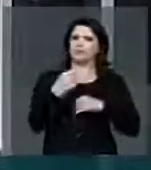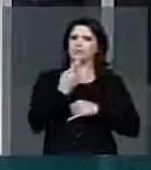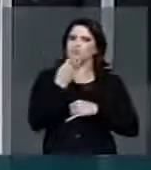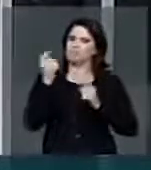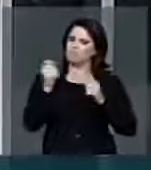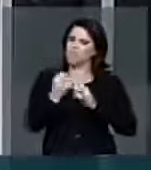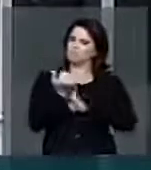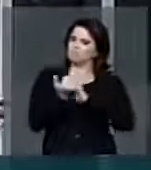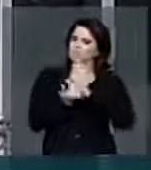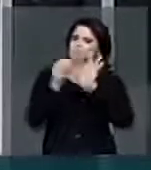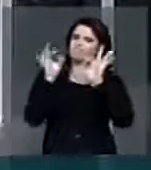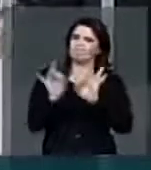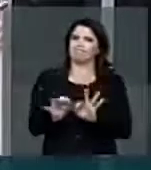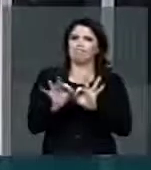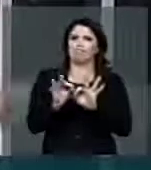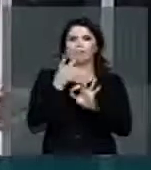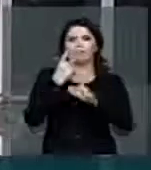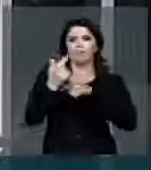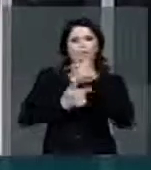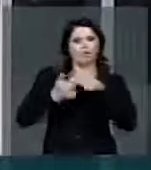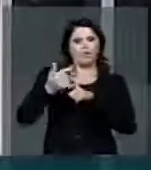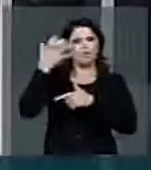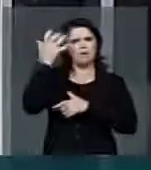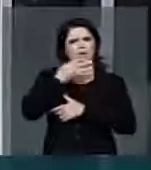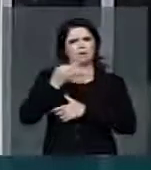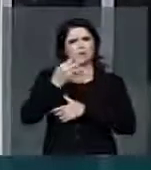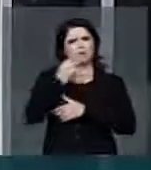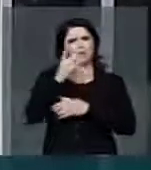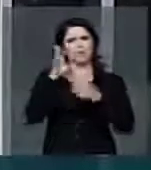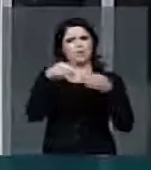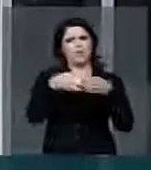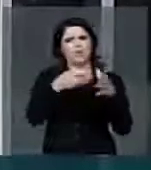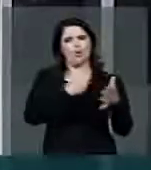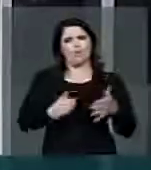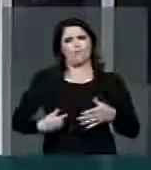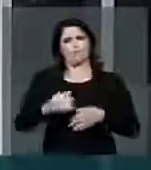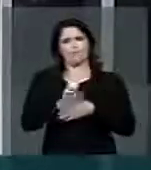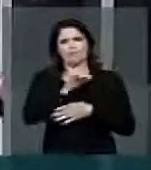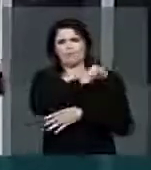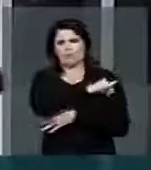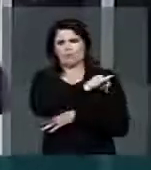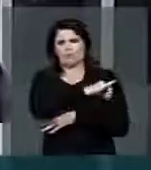definitivamente ter um trabalho sério por parte do governo do estado do Rio de Janeiro. Parabéns.